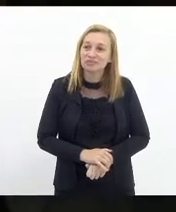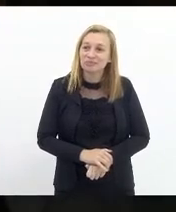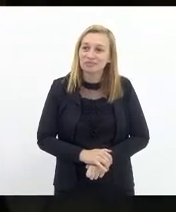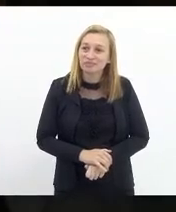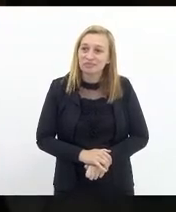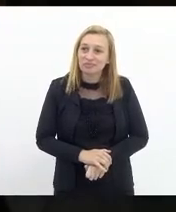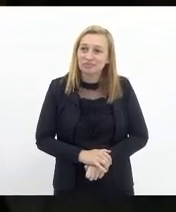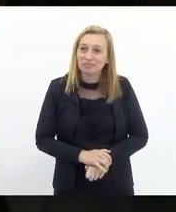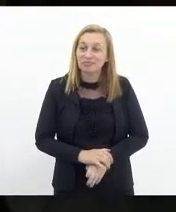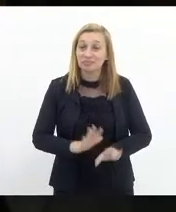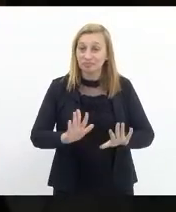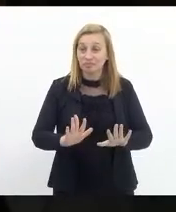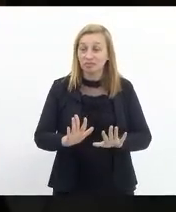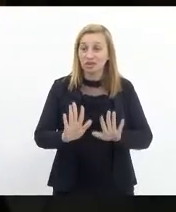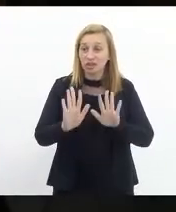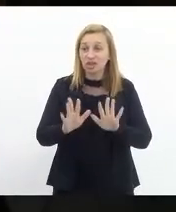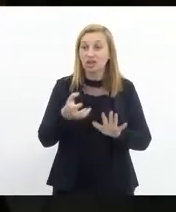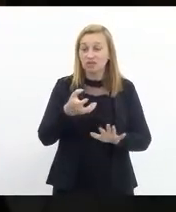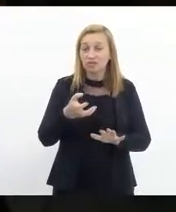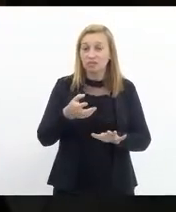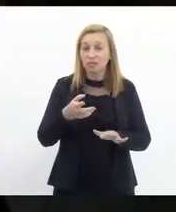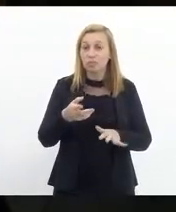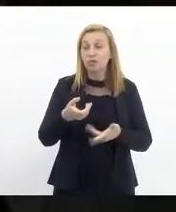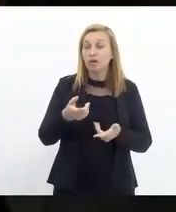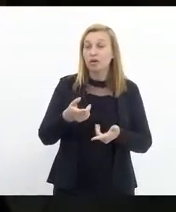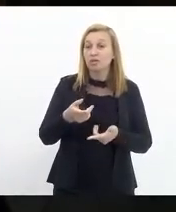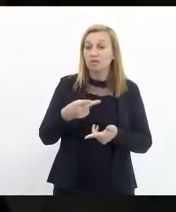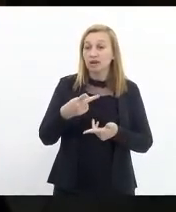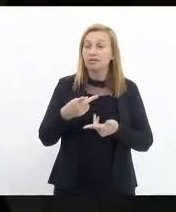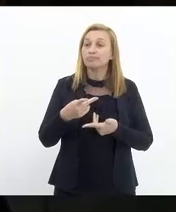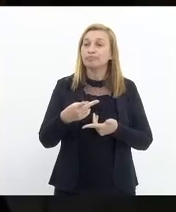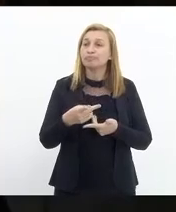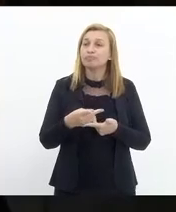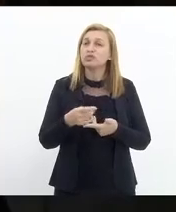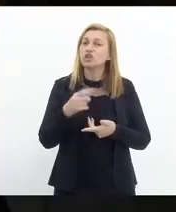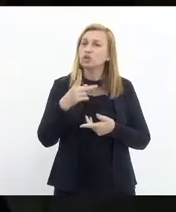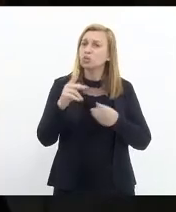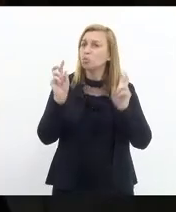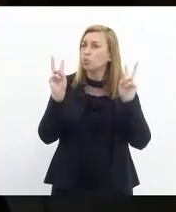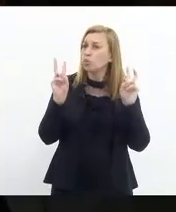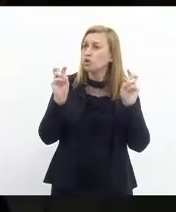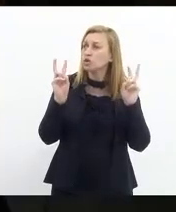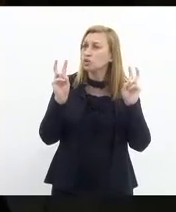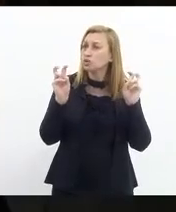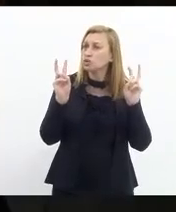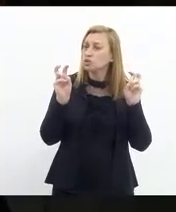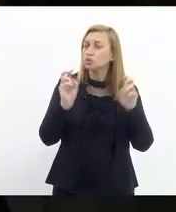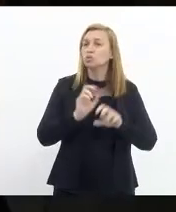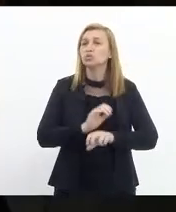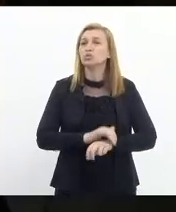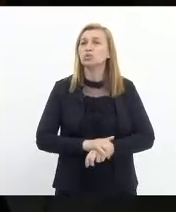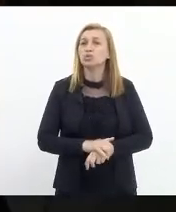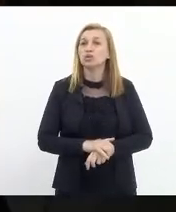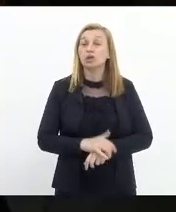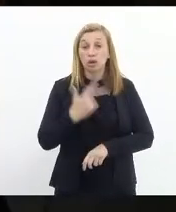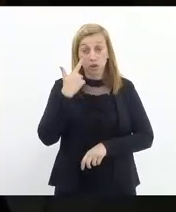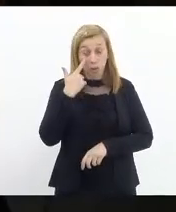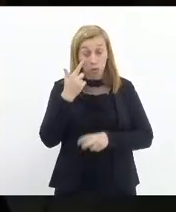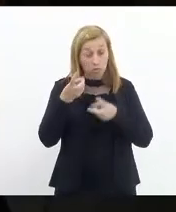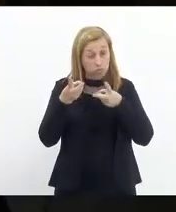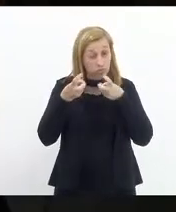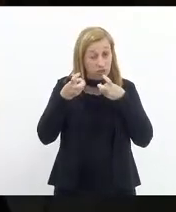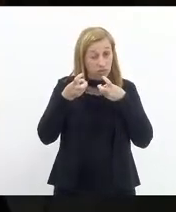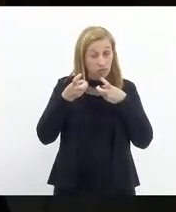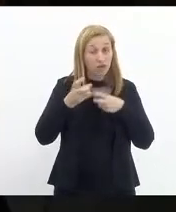uma dúvida com vossa excelência. Sua questão, que eu vi atentamente,